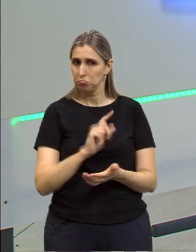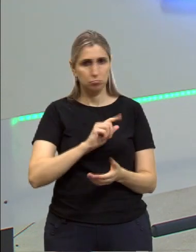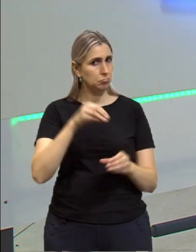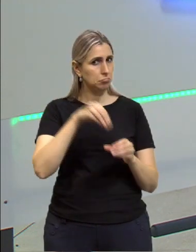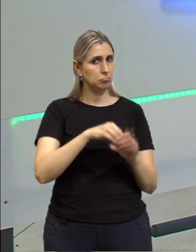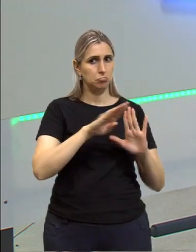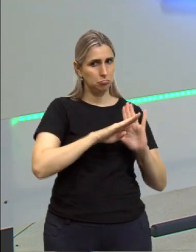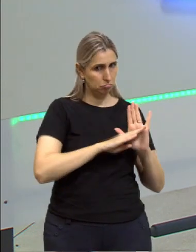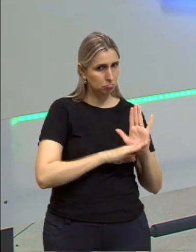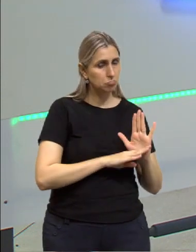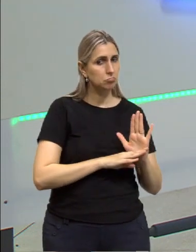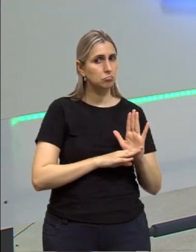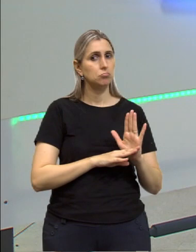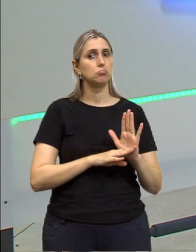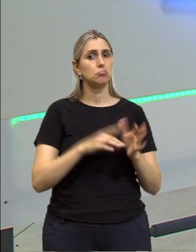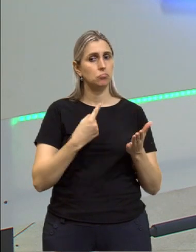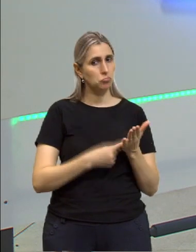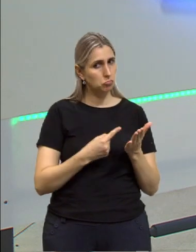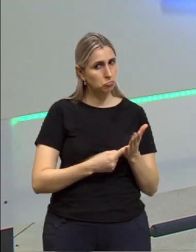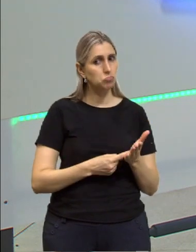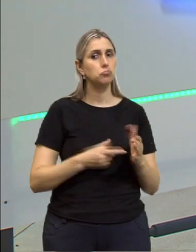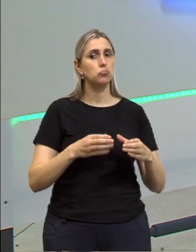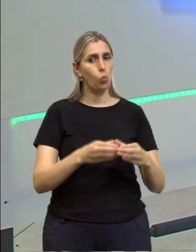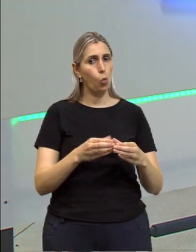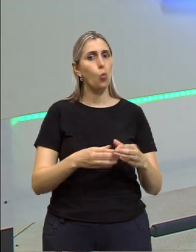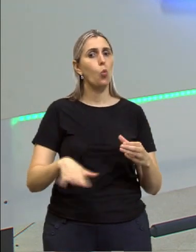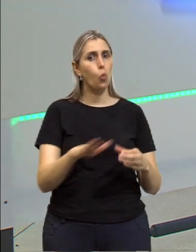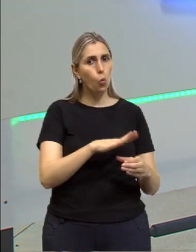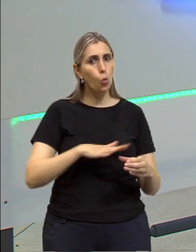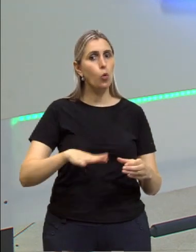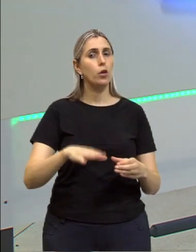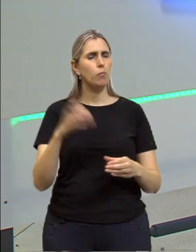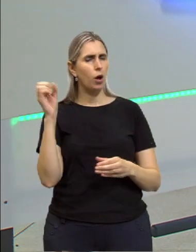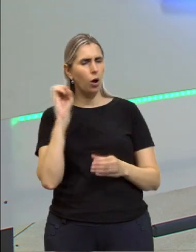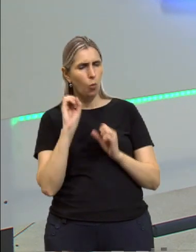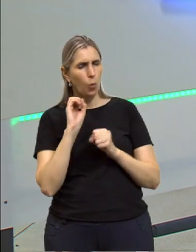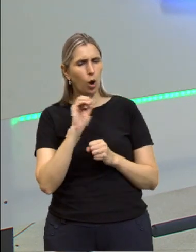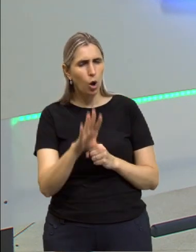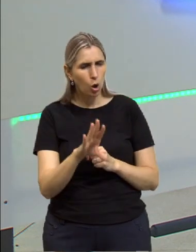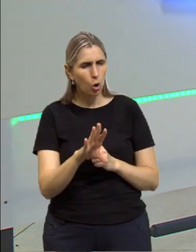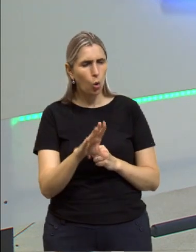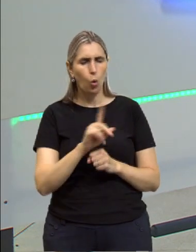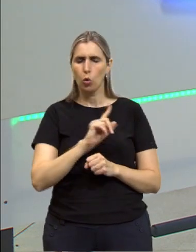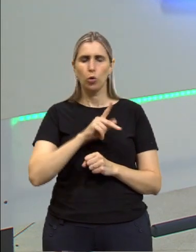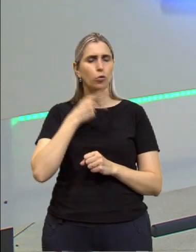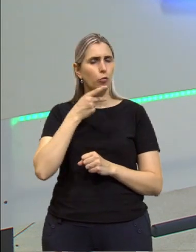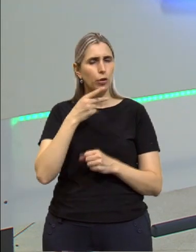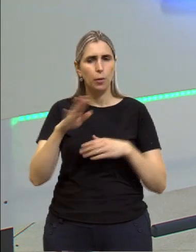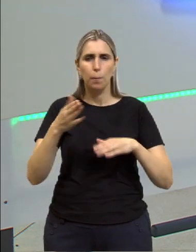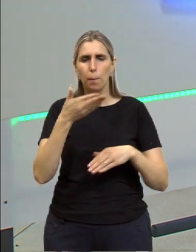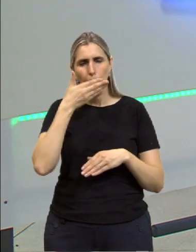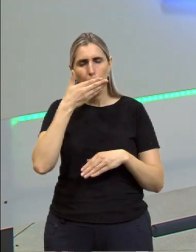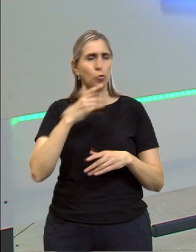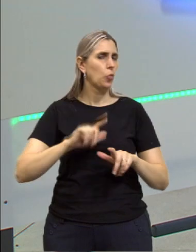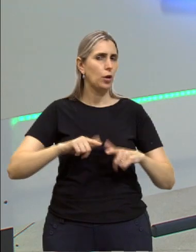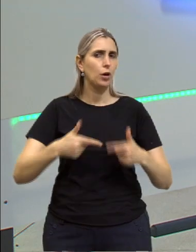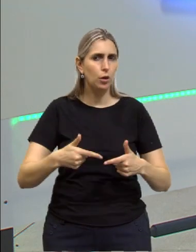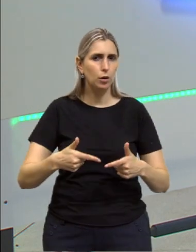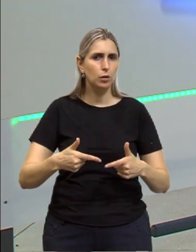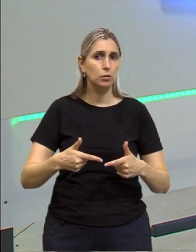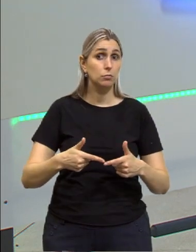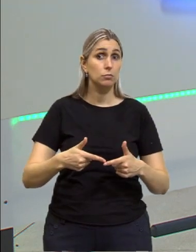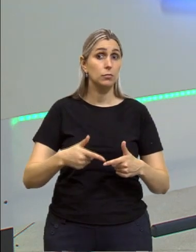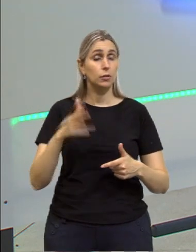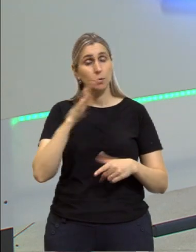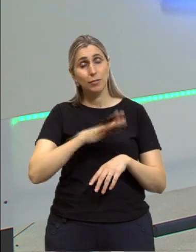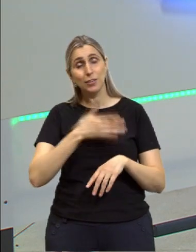dentro, assim, no comum a cor da coletividade, acenderia uma luzinha ou nós não falaríamos, não agiríamos, seria tudo